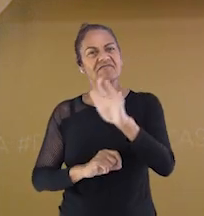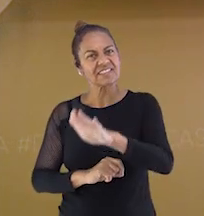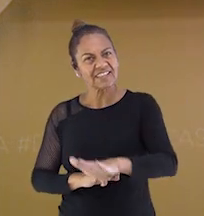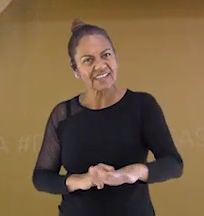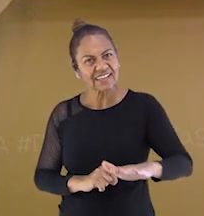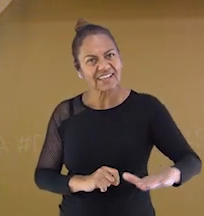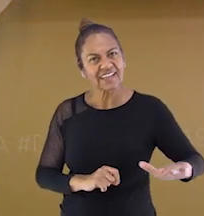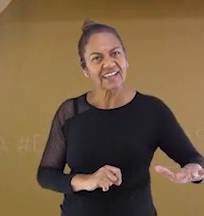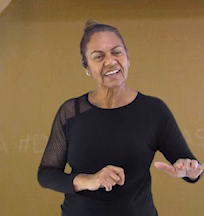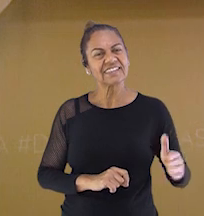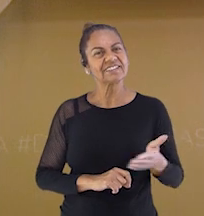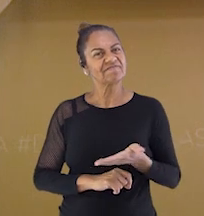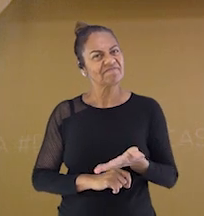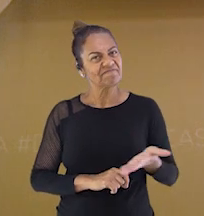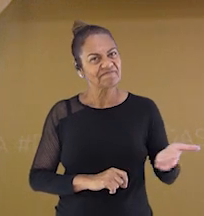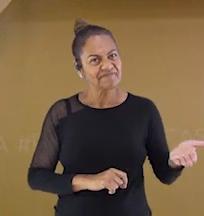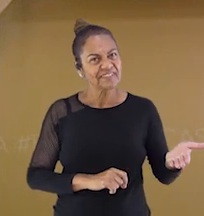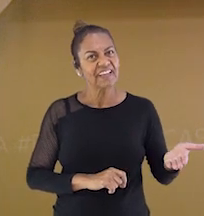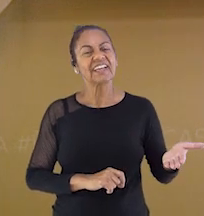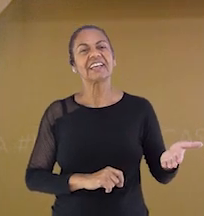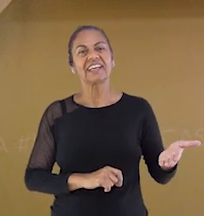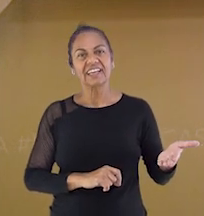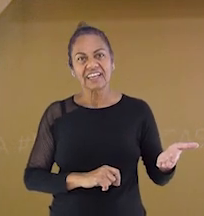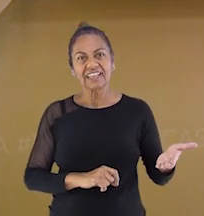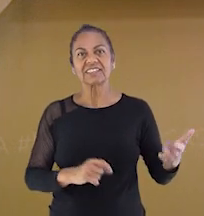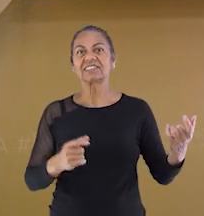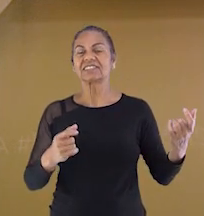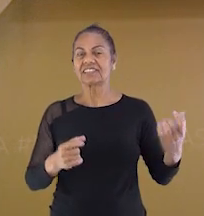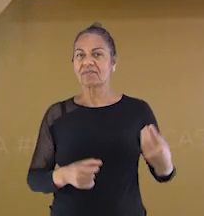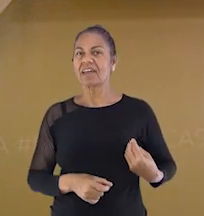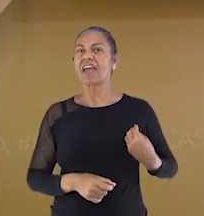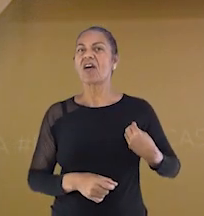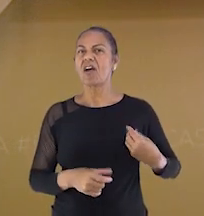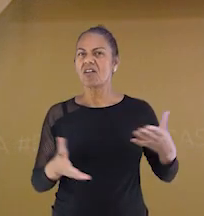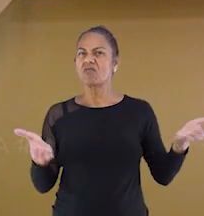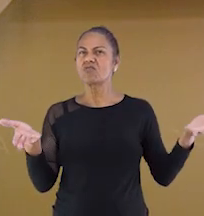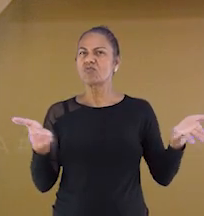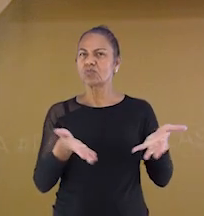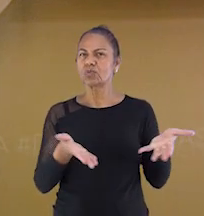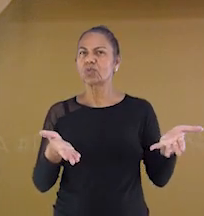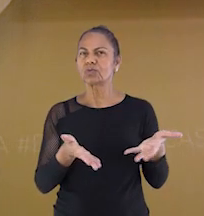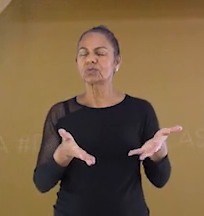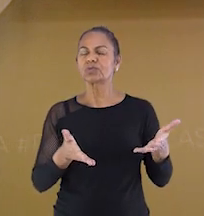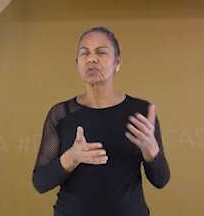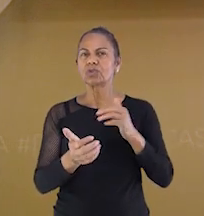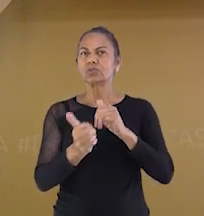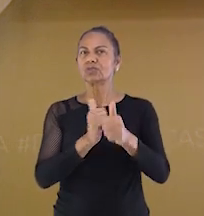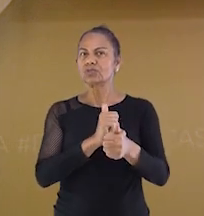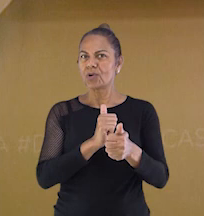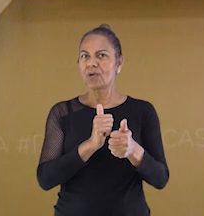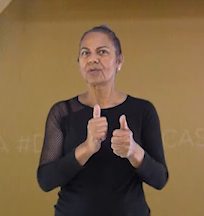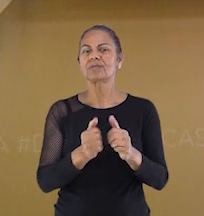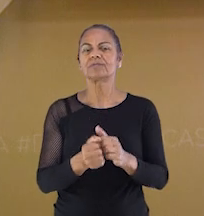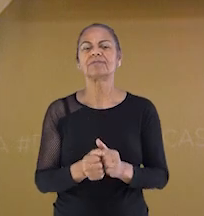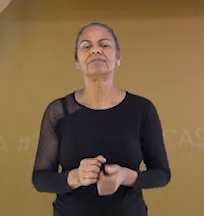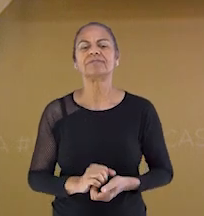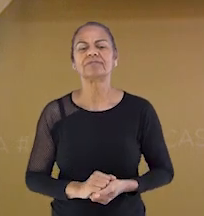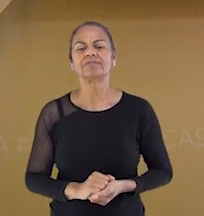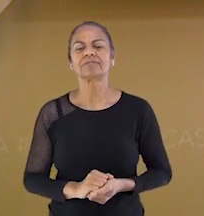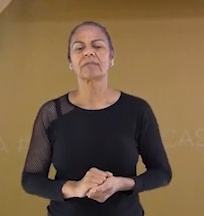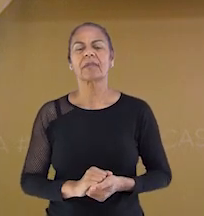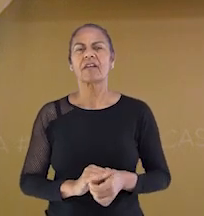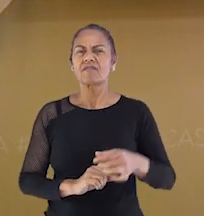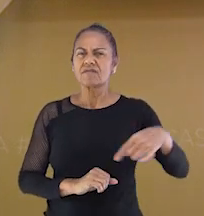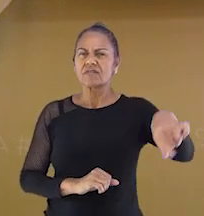Por isso, também eles são bem presentes até hoje. E vocês conhecem algum jogo de